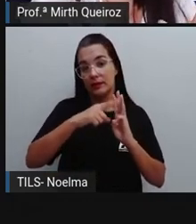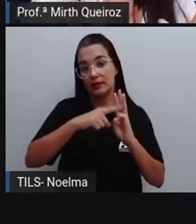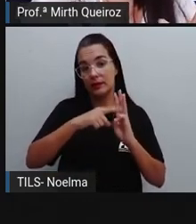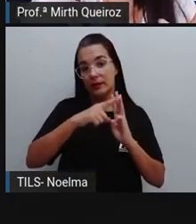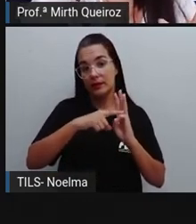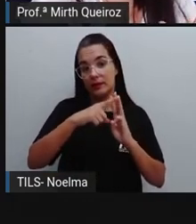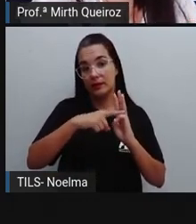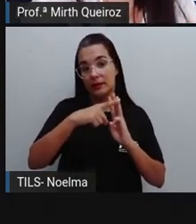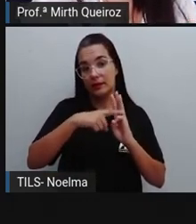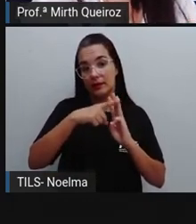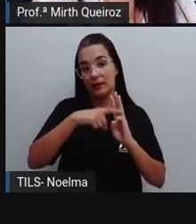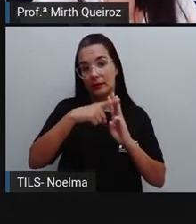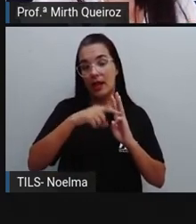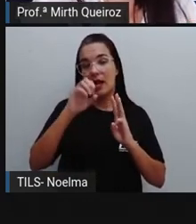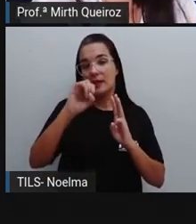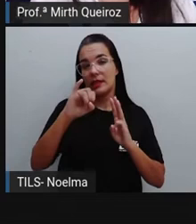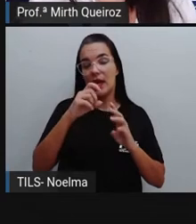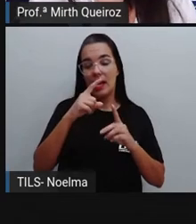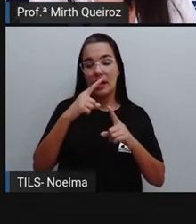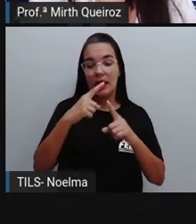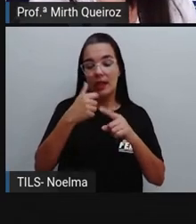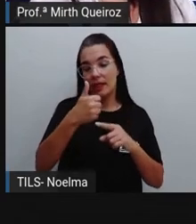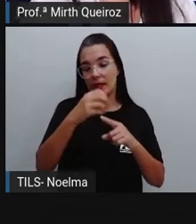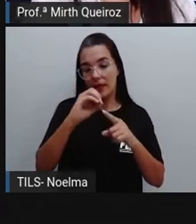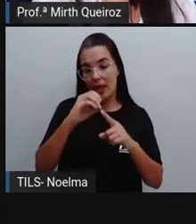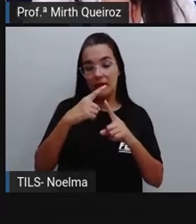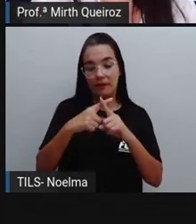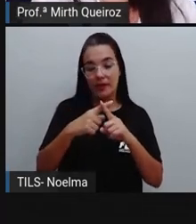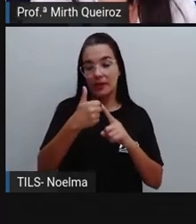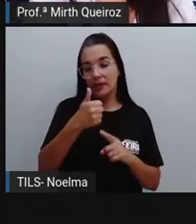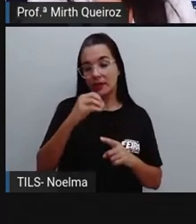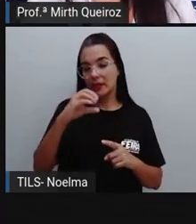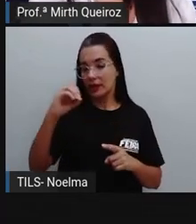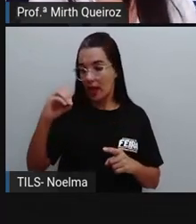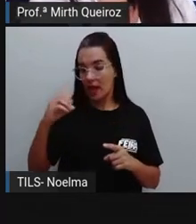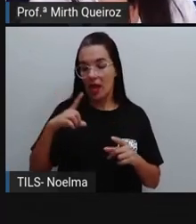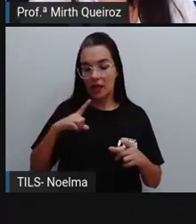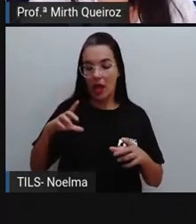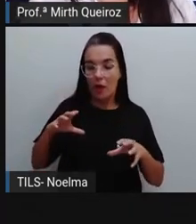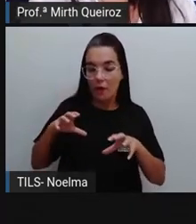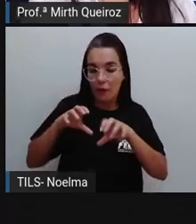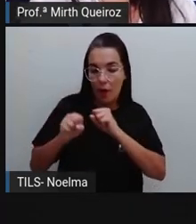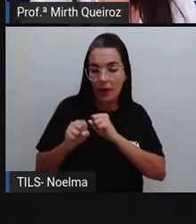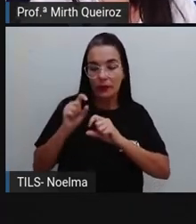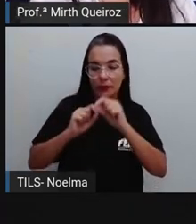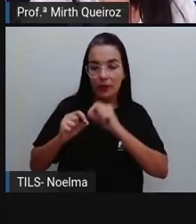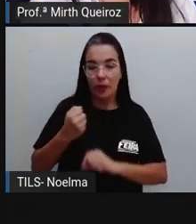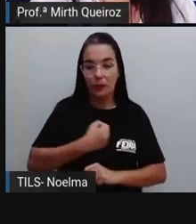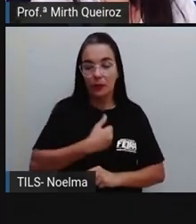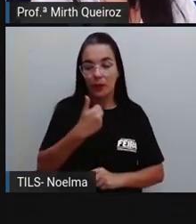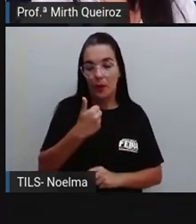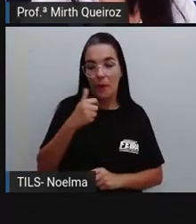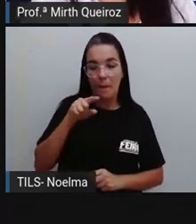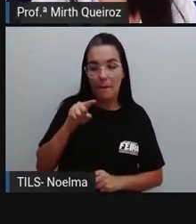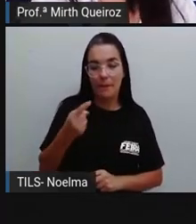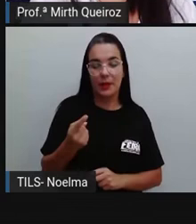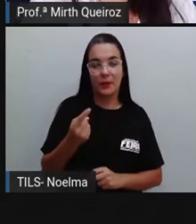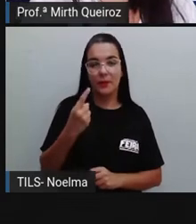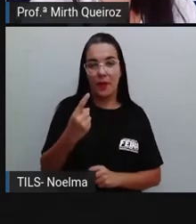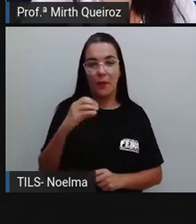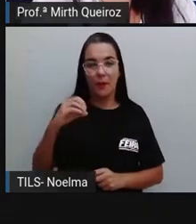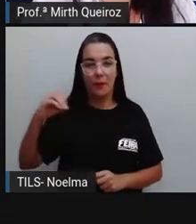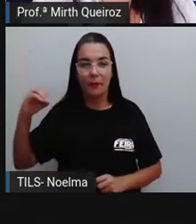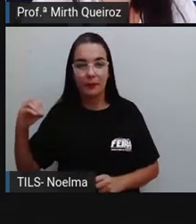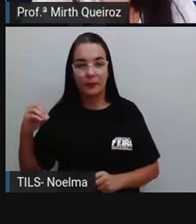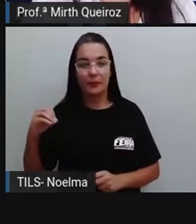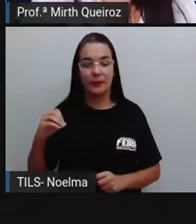dez vezes cem, cem, cem, cem, dez vezes, nós vamos ter mil, né? Que é